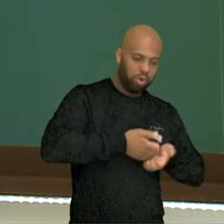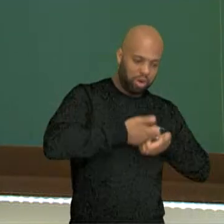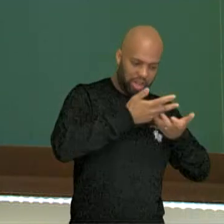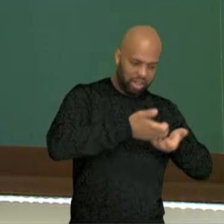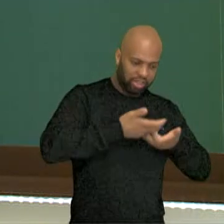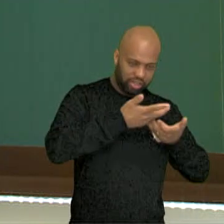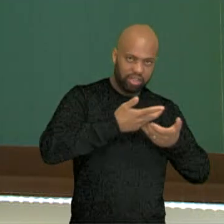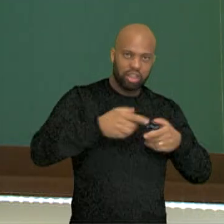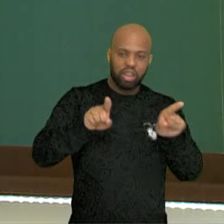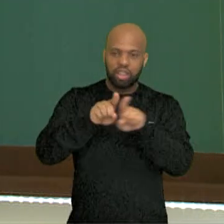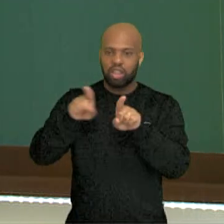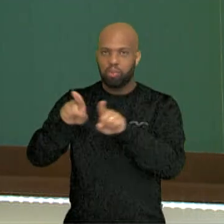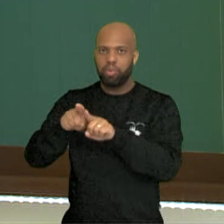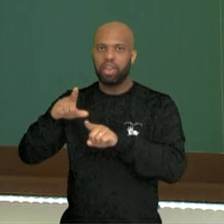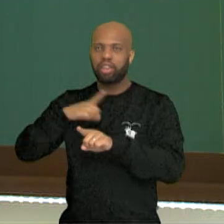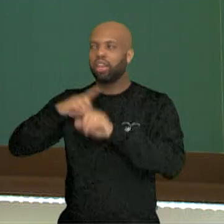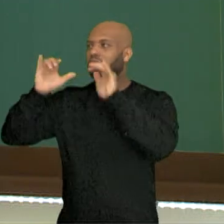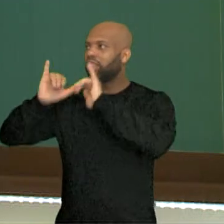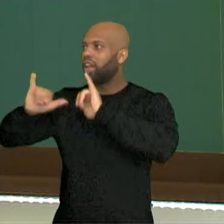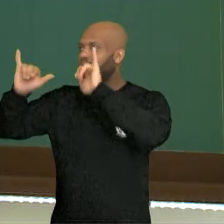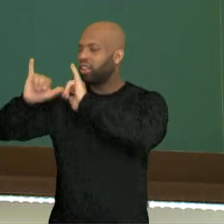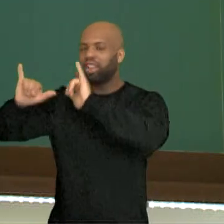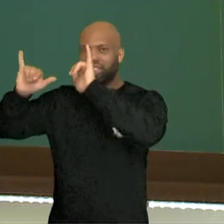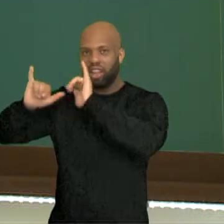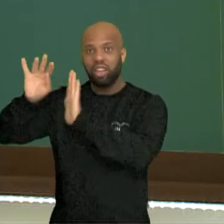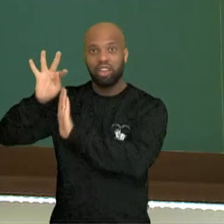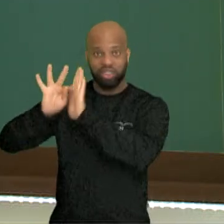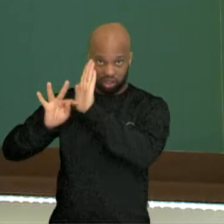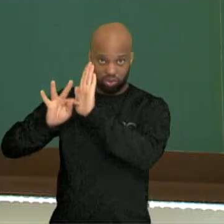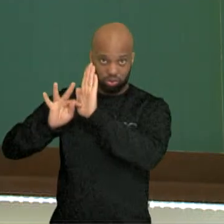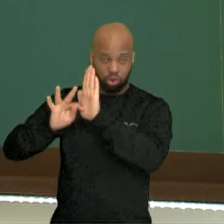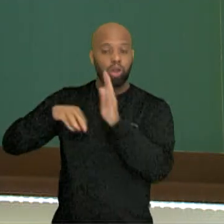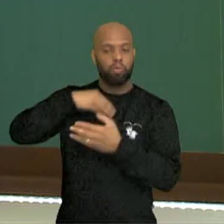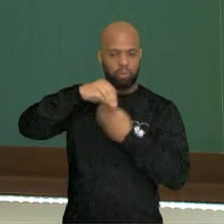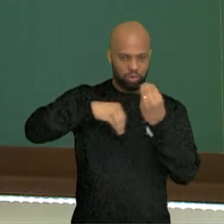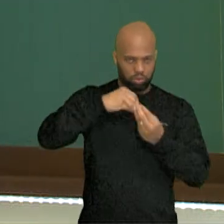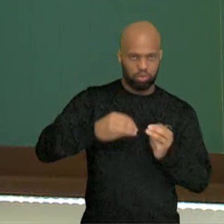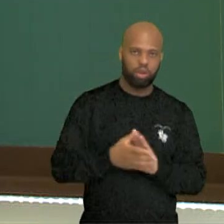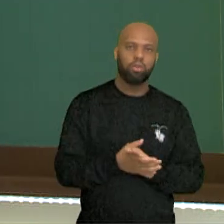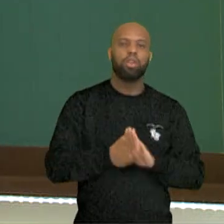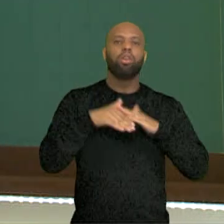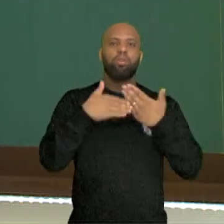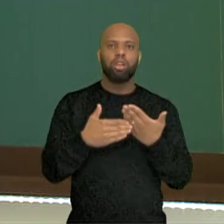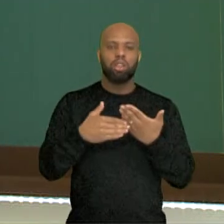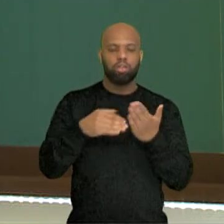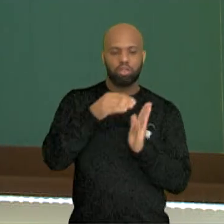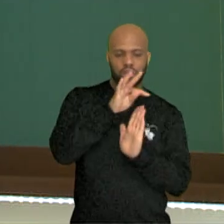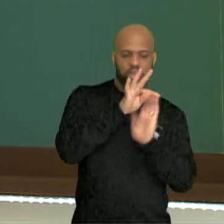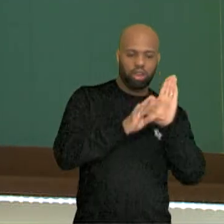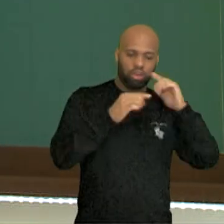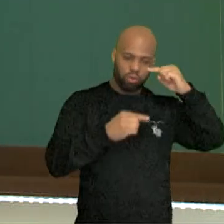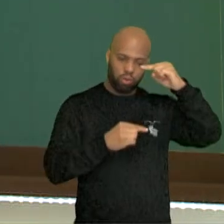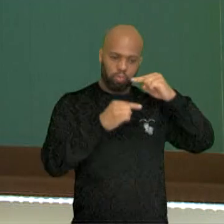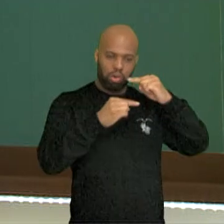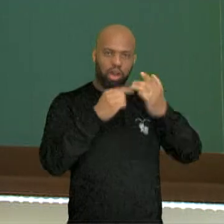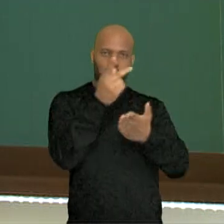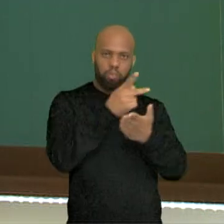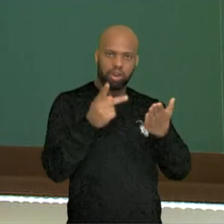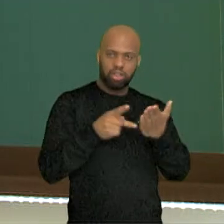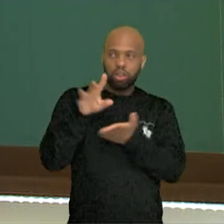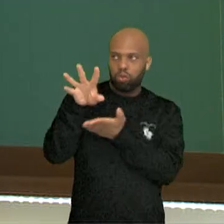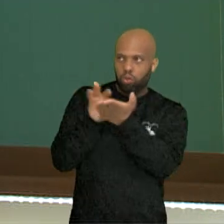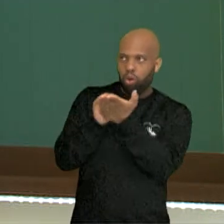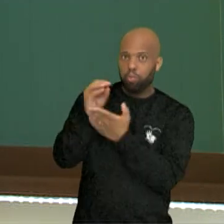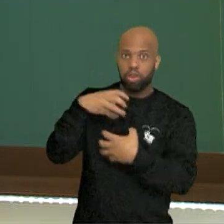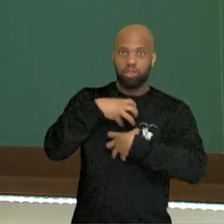do gênero classificado, certo? Então classificado poético imita um pouquinho essa estrutura do texto lá